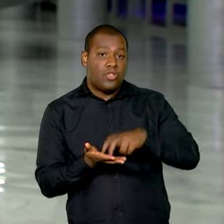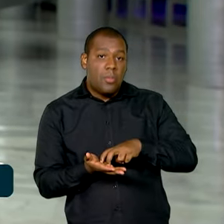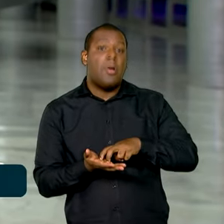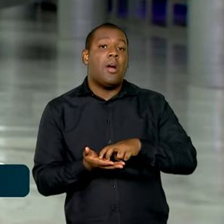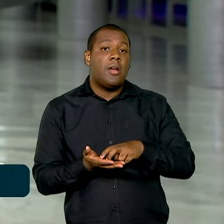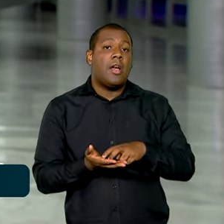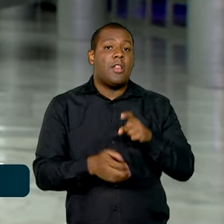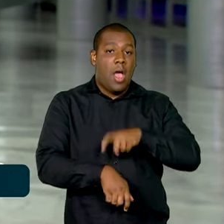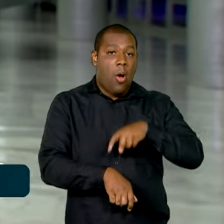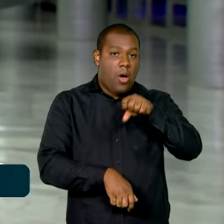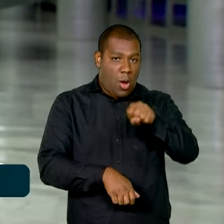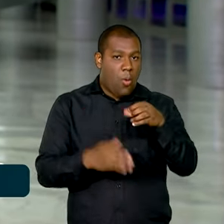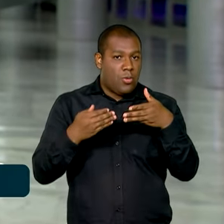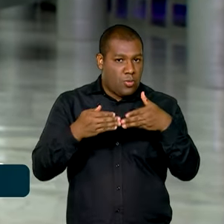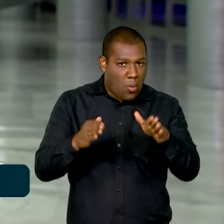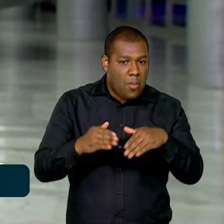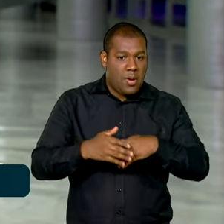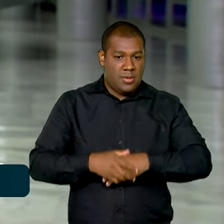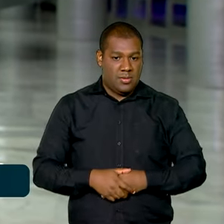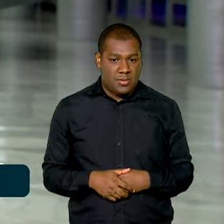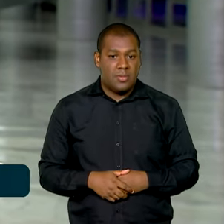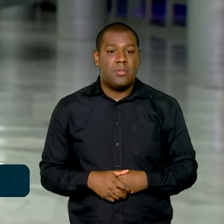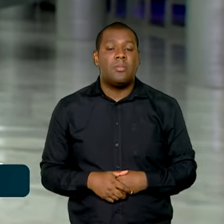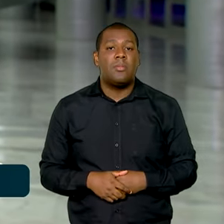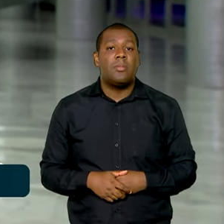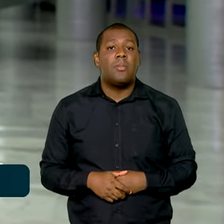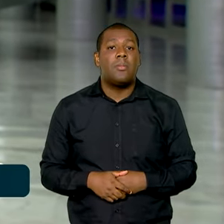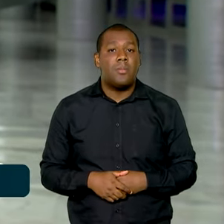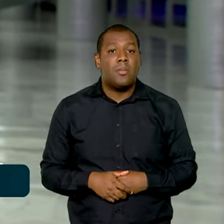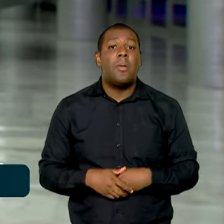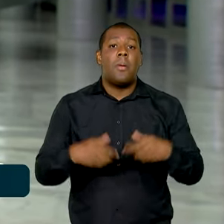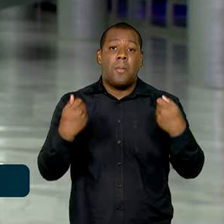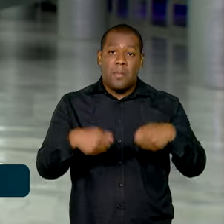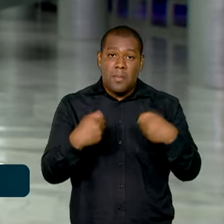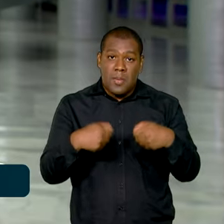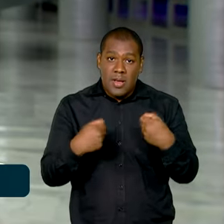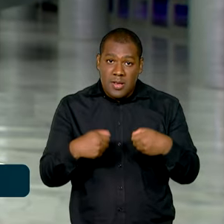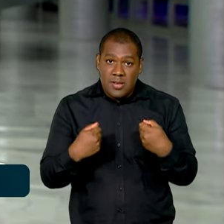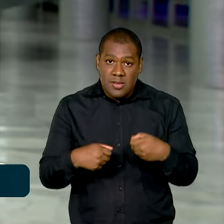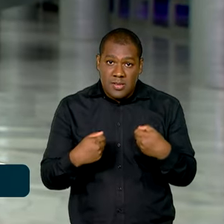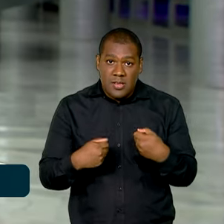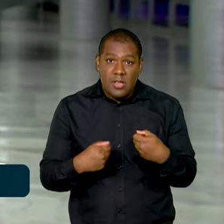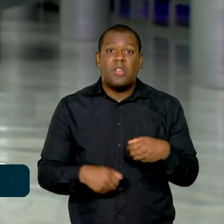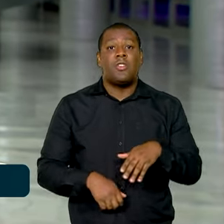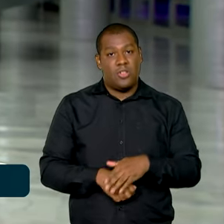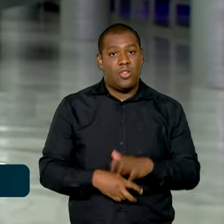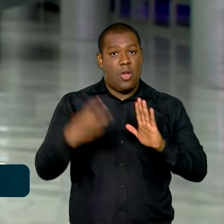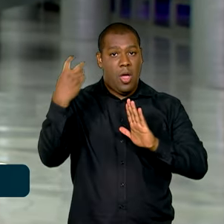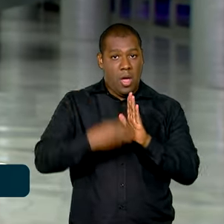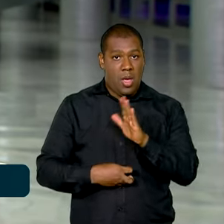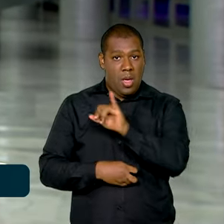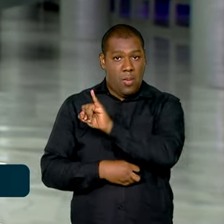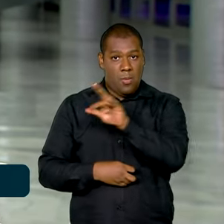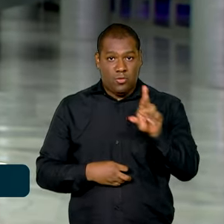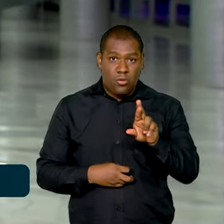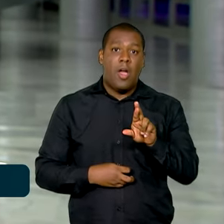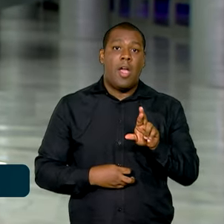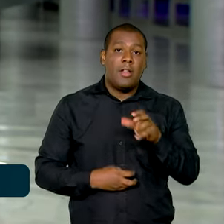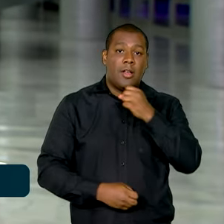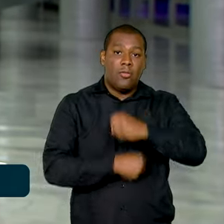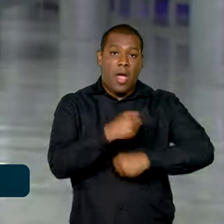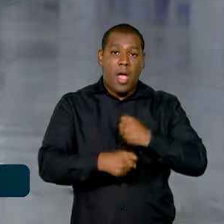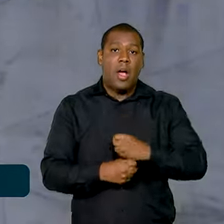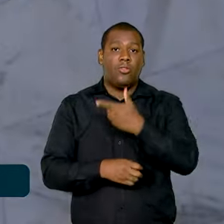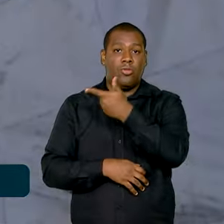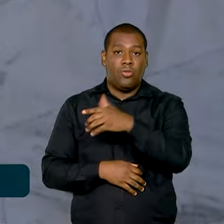Para enviar os dados ao Fisco, o contribuinte precisa preencher o Imposto de Renda de 2024 no aplicativo, que já